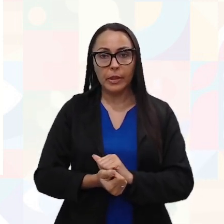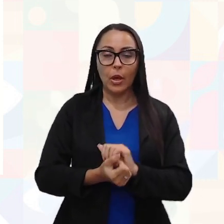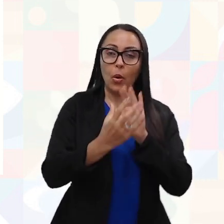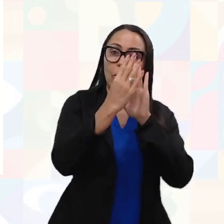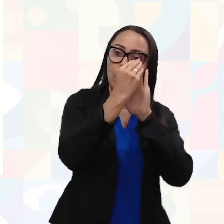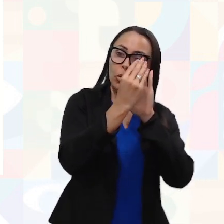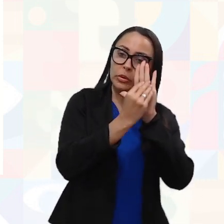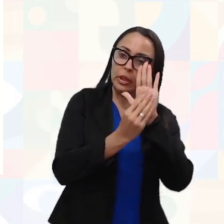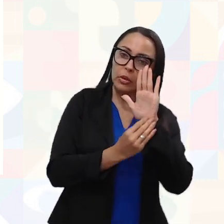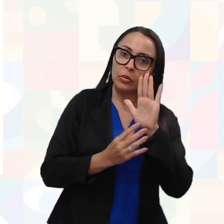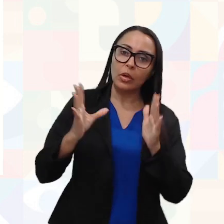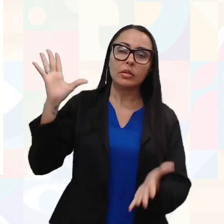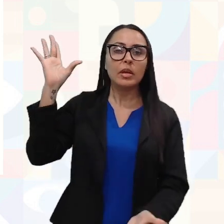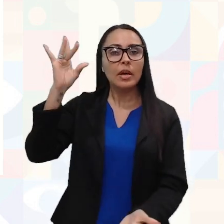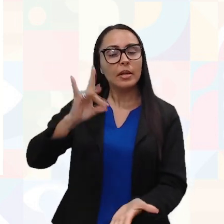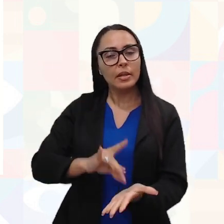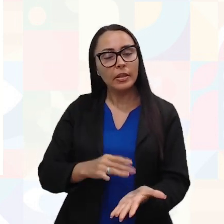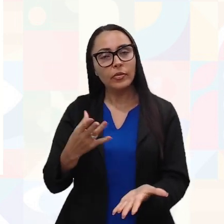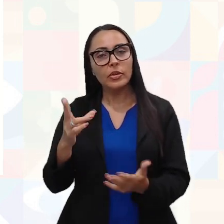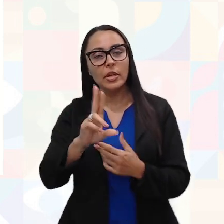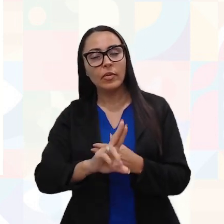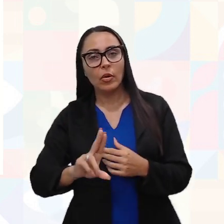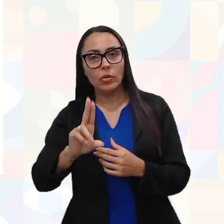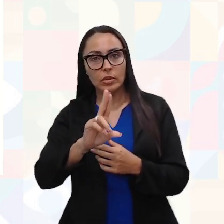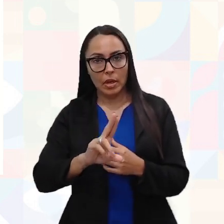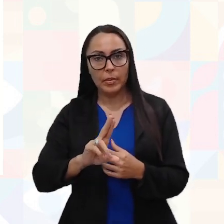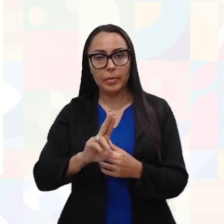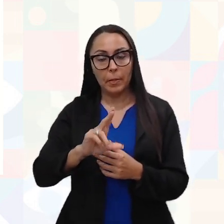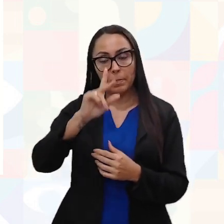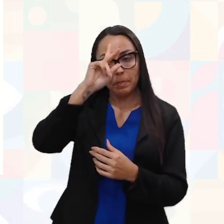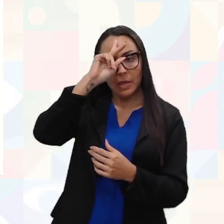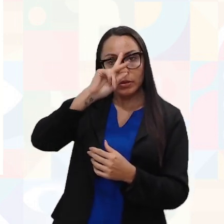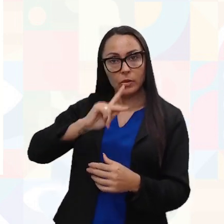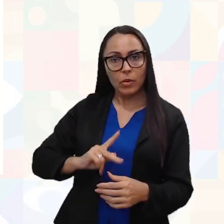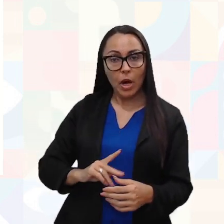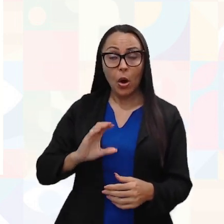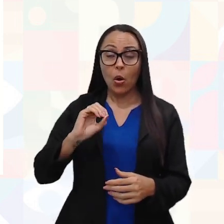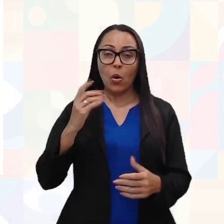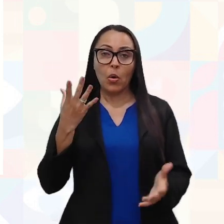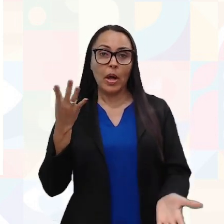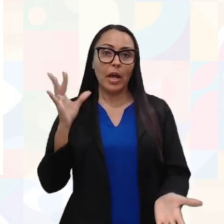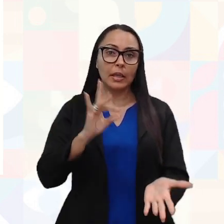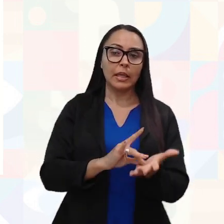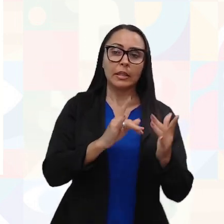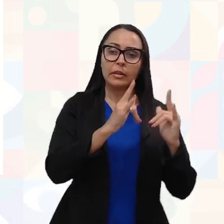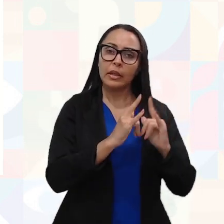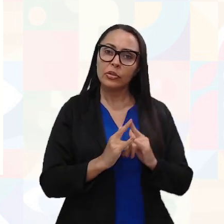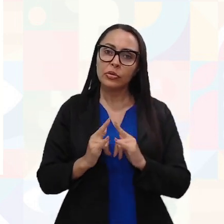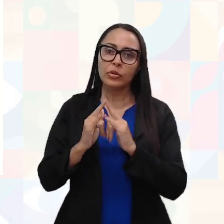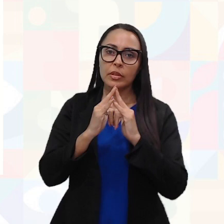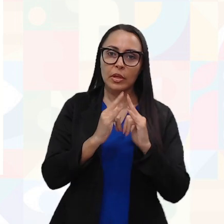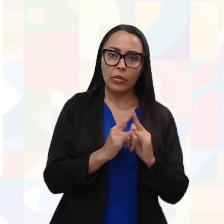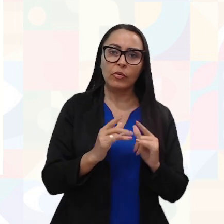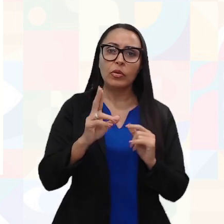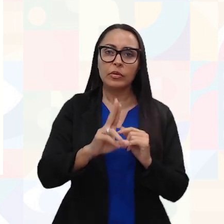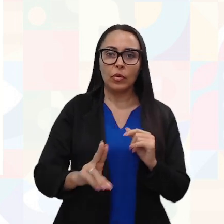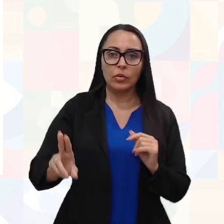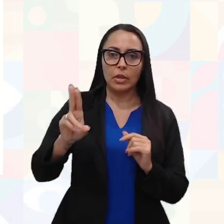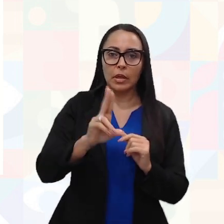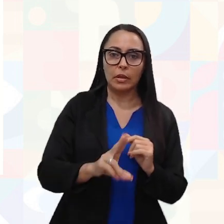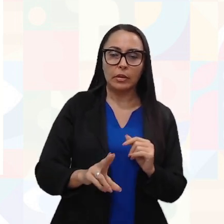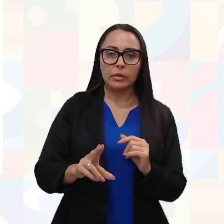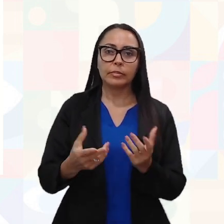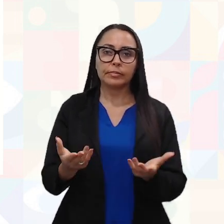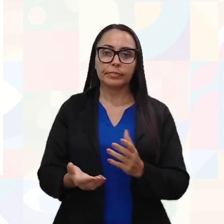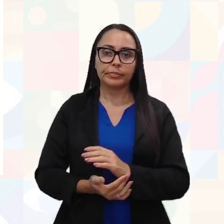à sua realidade, se você for usar para fins pessoais, ou a realidade da instituição, se você for utilizar dentro